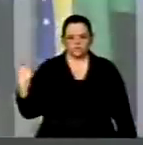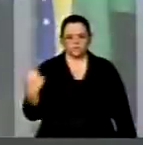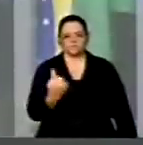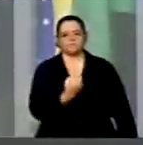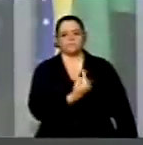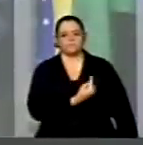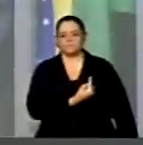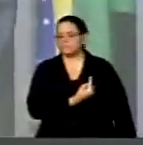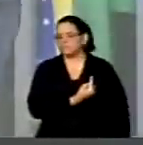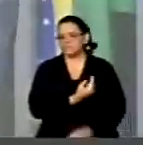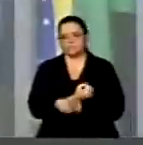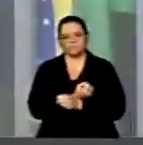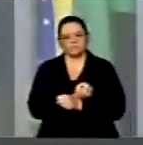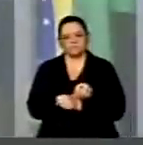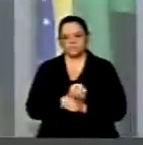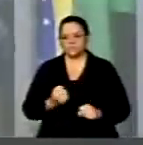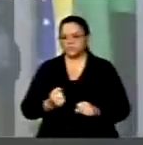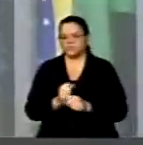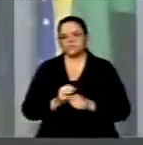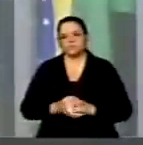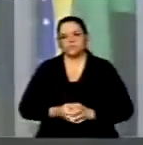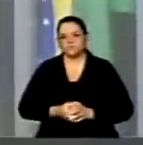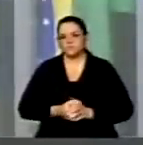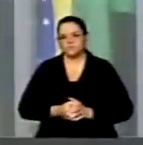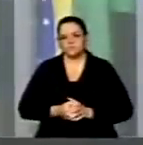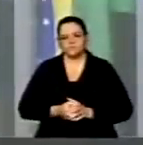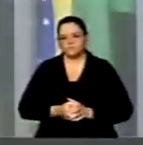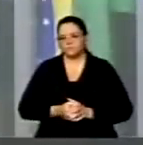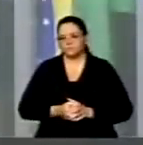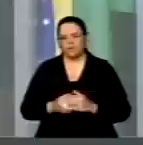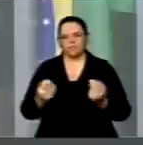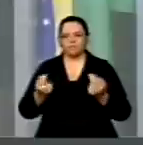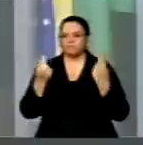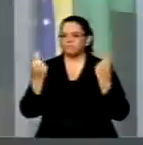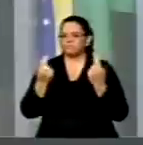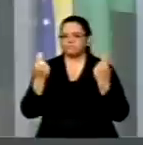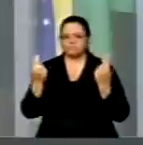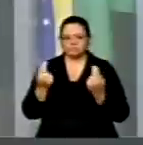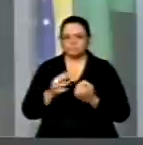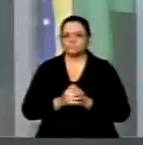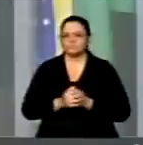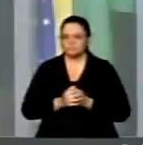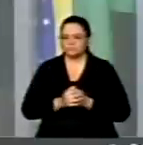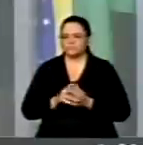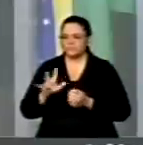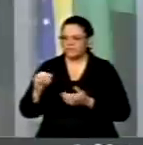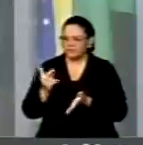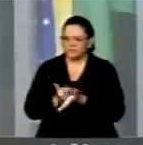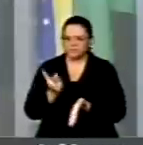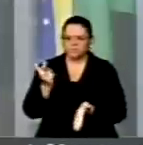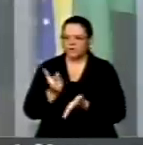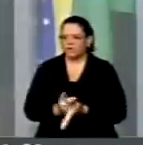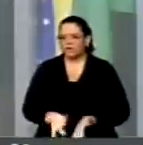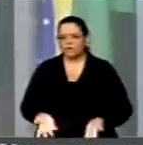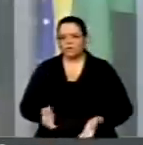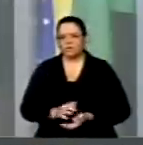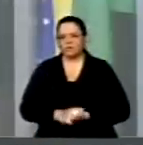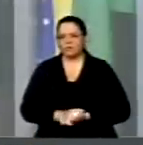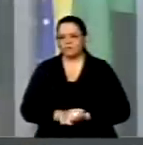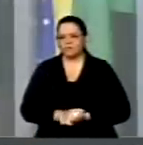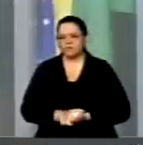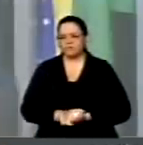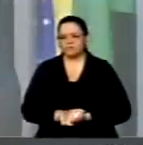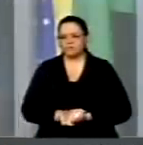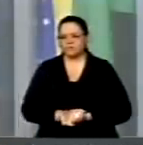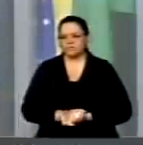Não é possível que nós venhamos a cobrar, não é possível que nós venhamos a legislar, no sentido de reduzir a